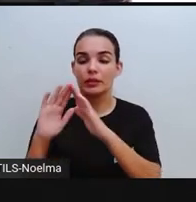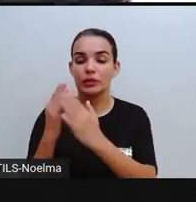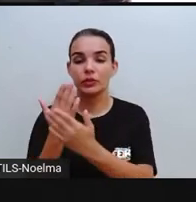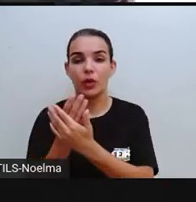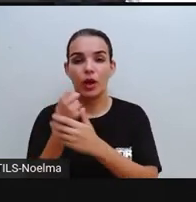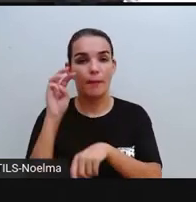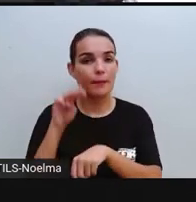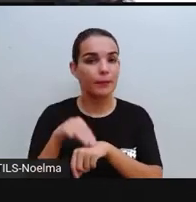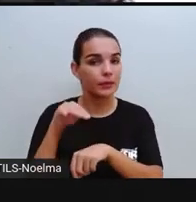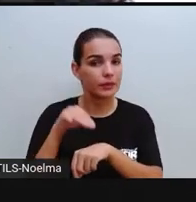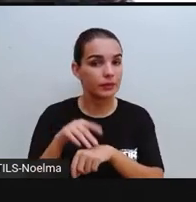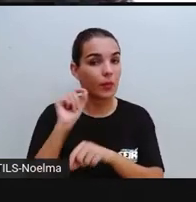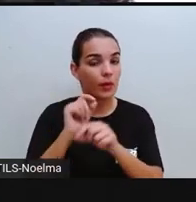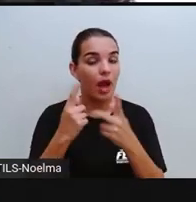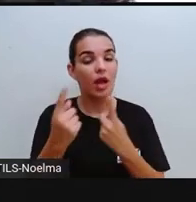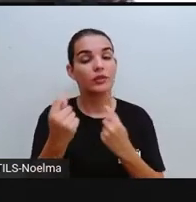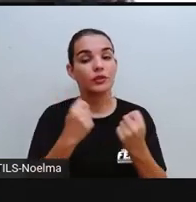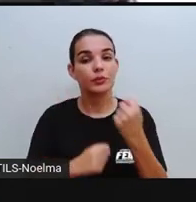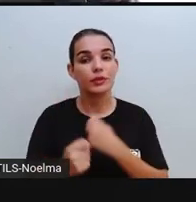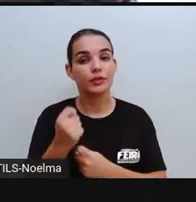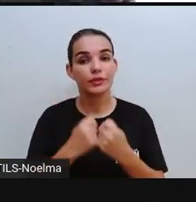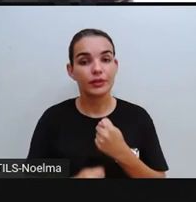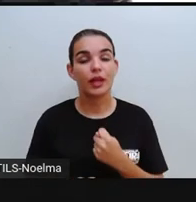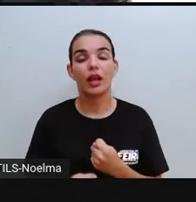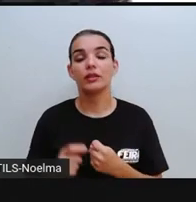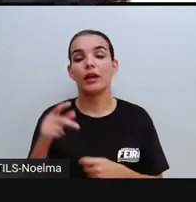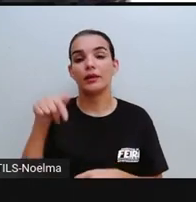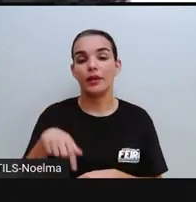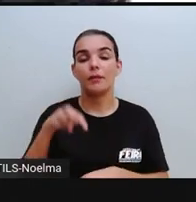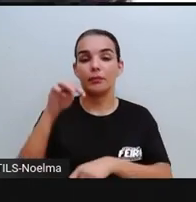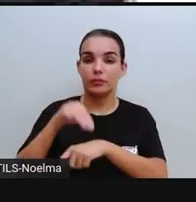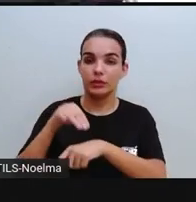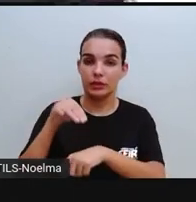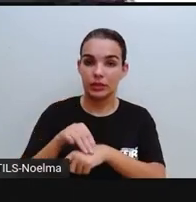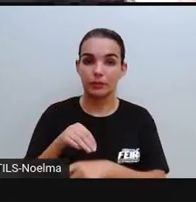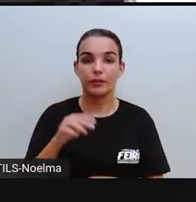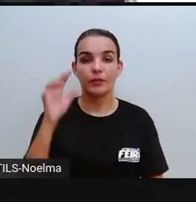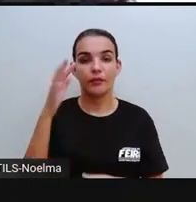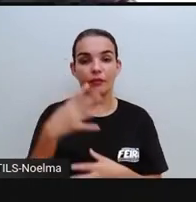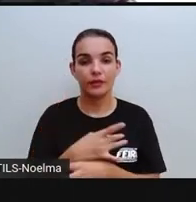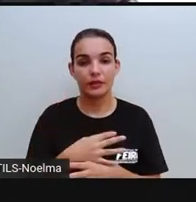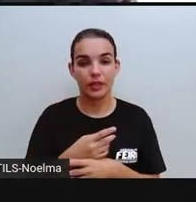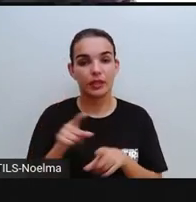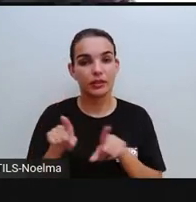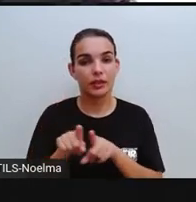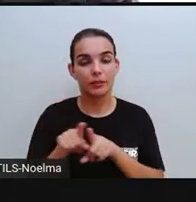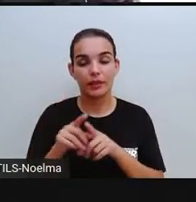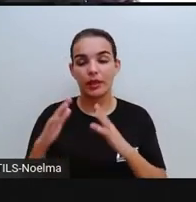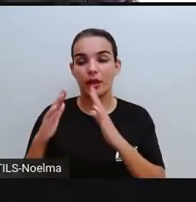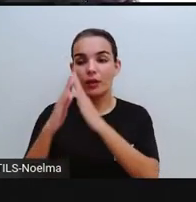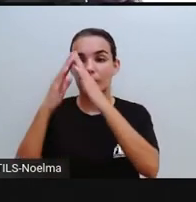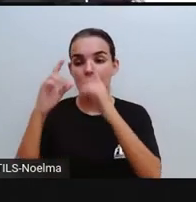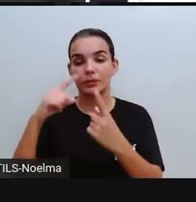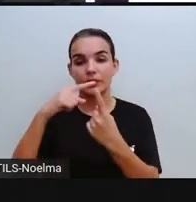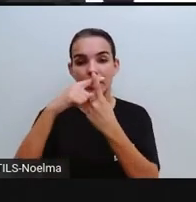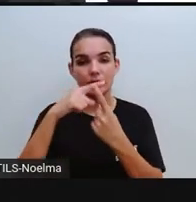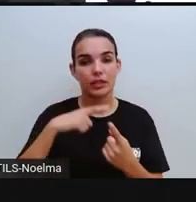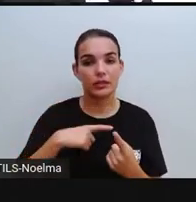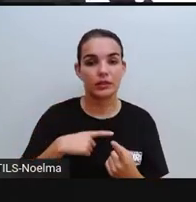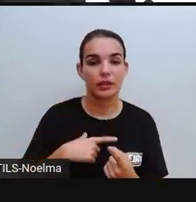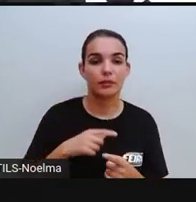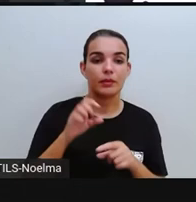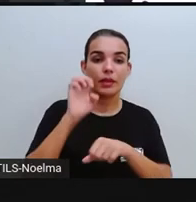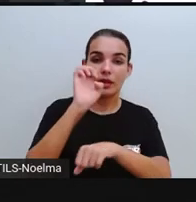aqui municipais, que são administradas pelo município, hospitais e postos de saúde também. Nós temos